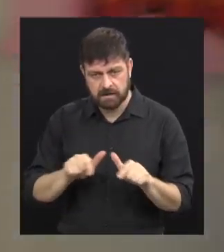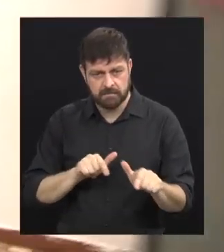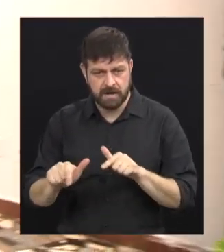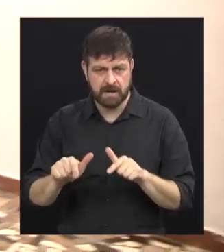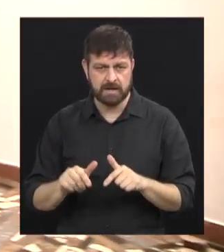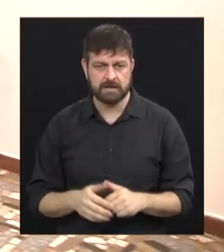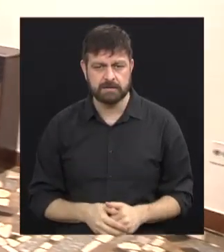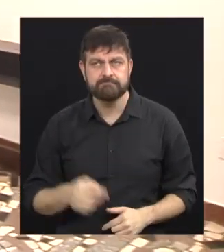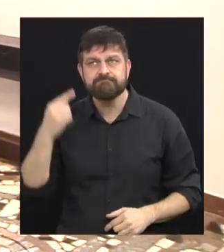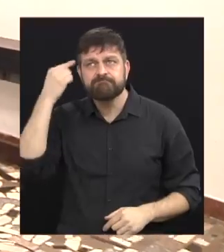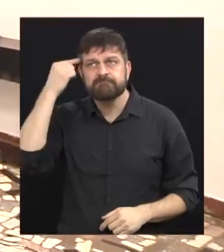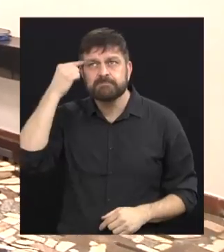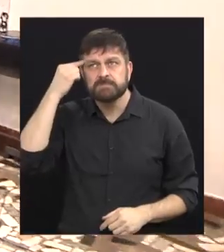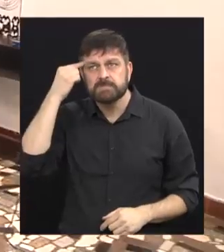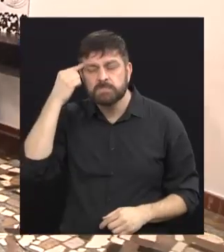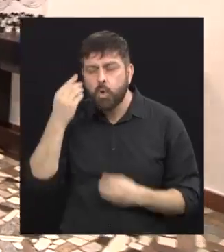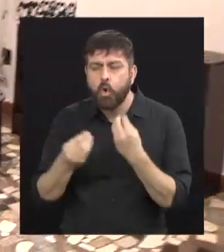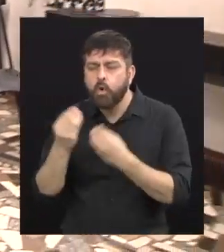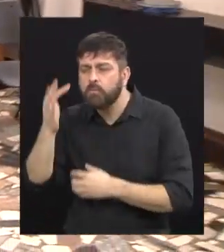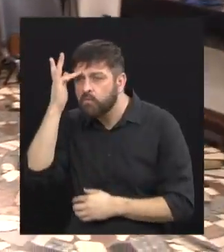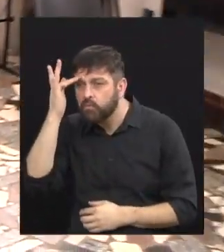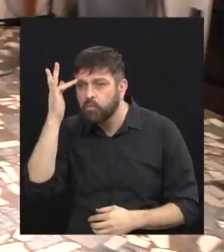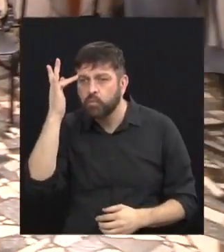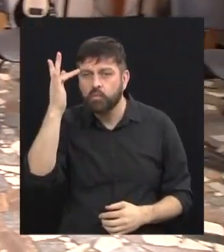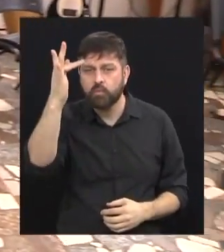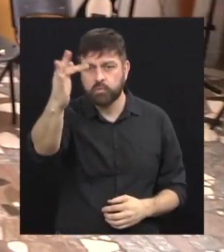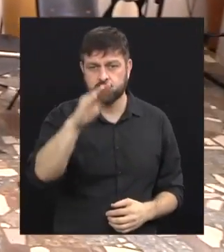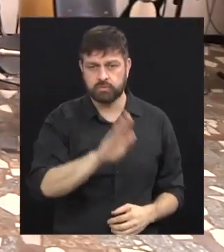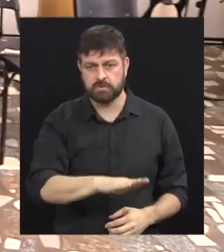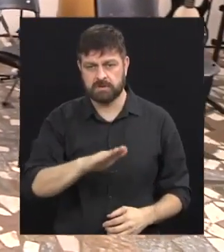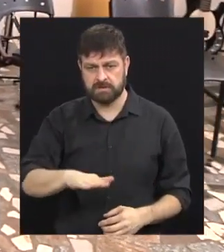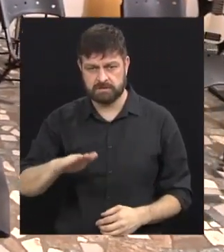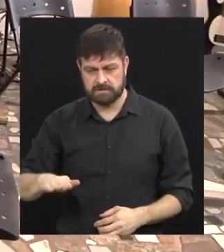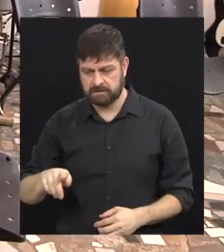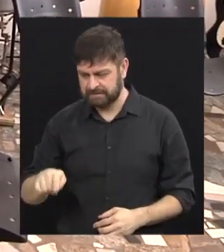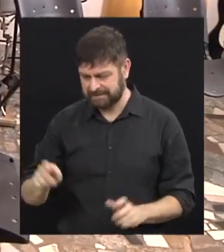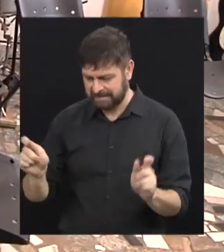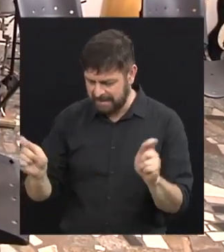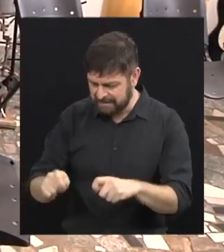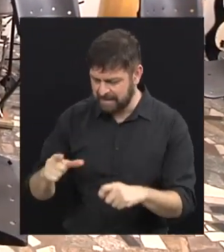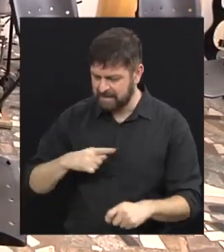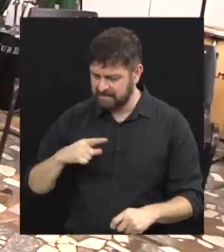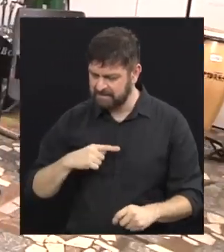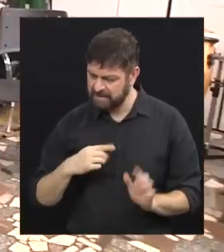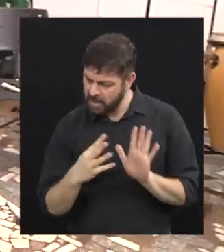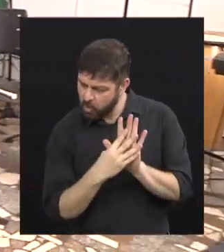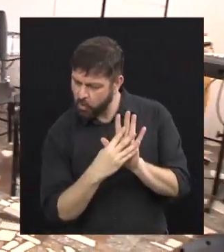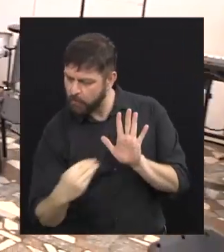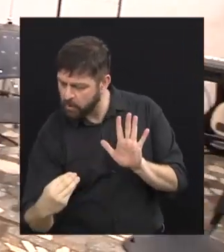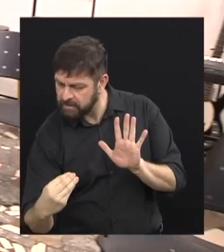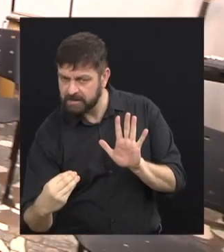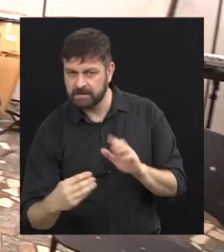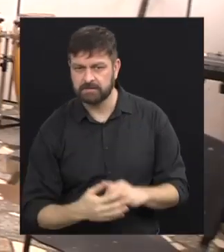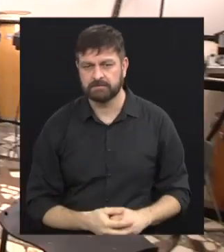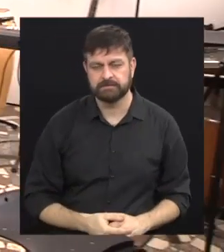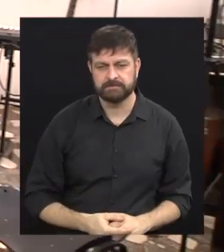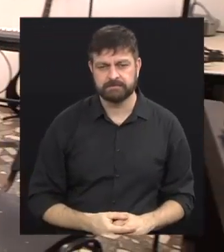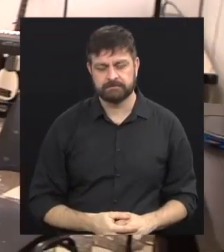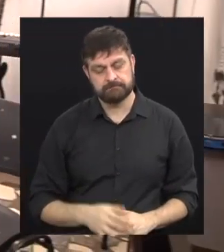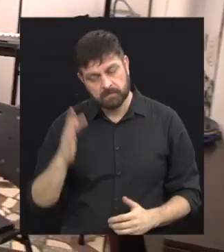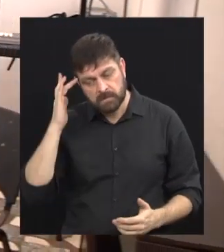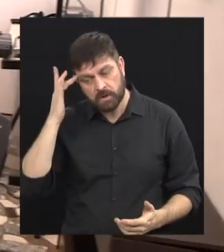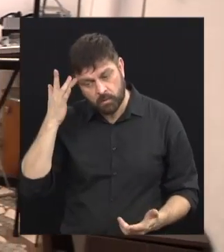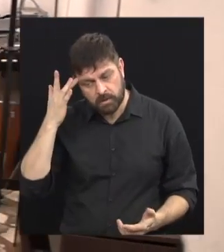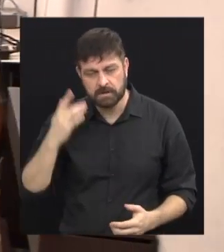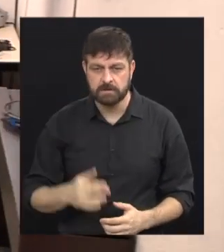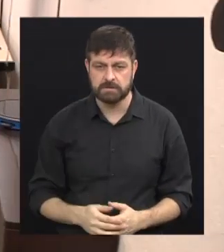Trabalha pensando no futuro que essas crianças possam ter esse espelho de pessoas, né? Então eu acho que...